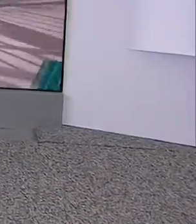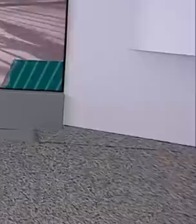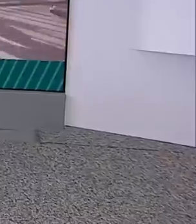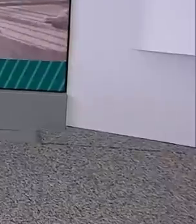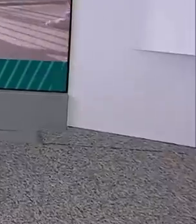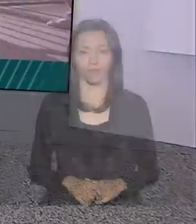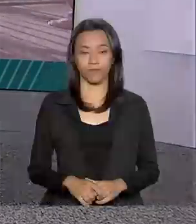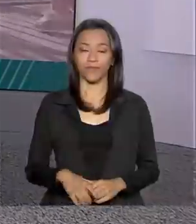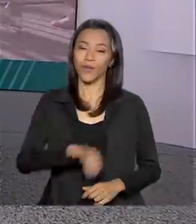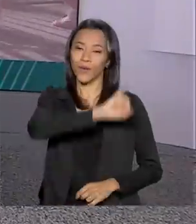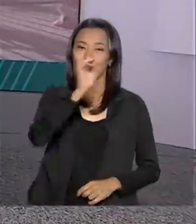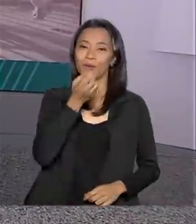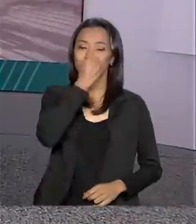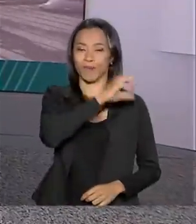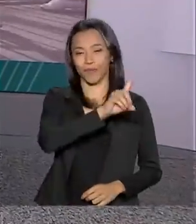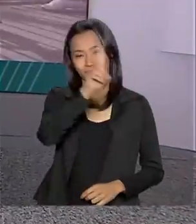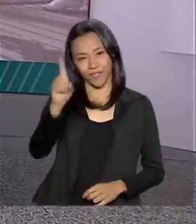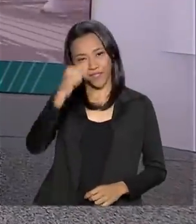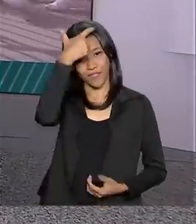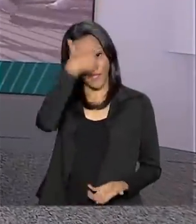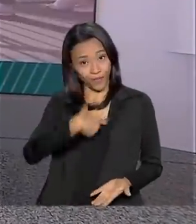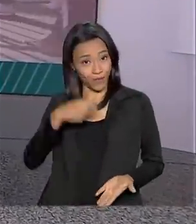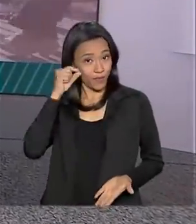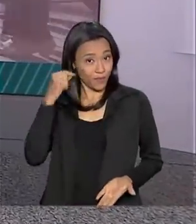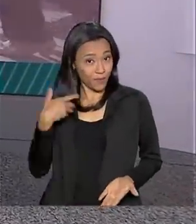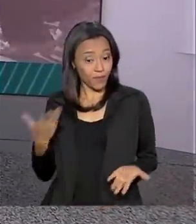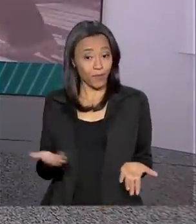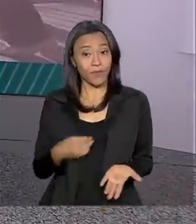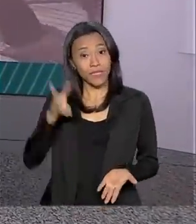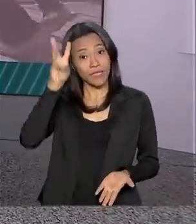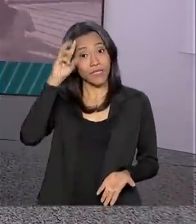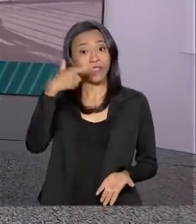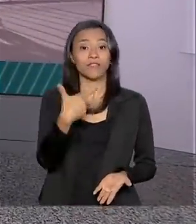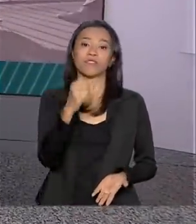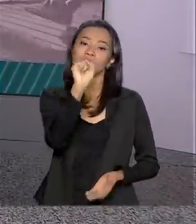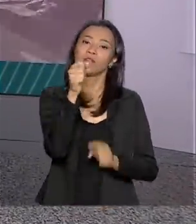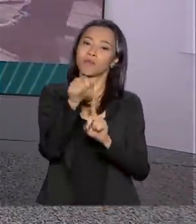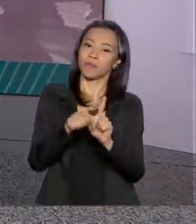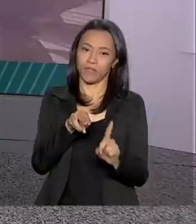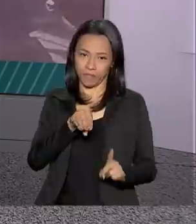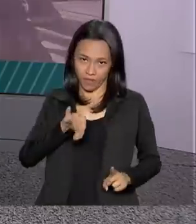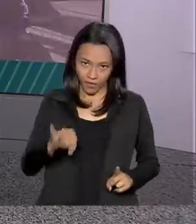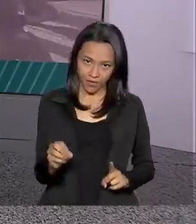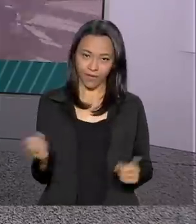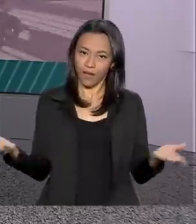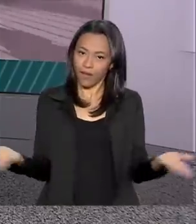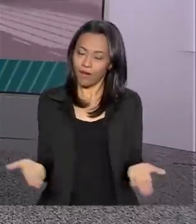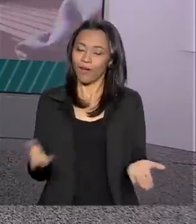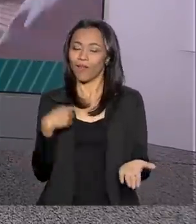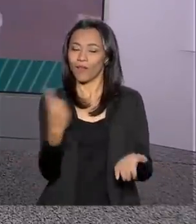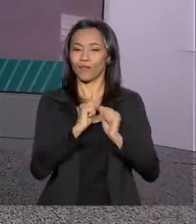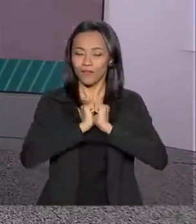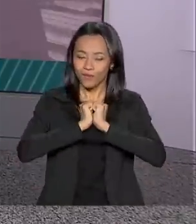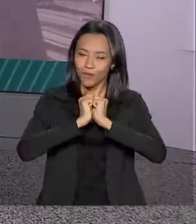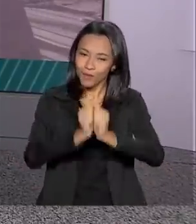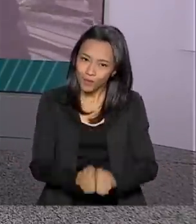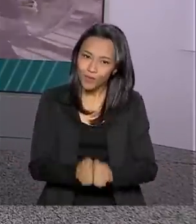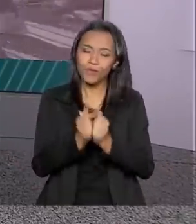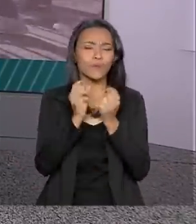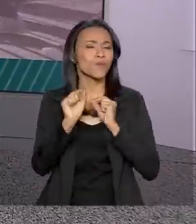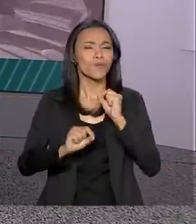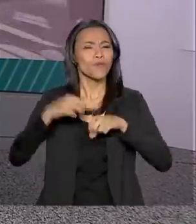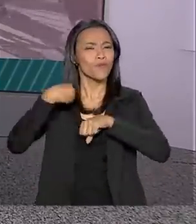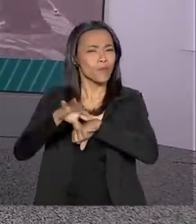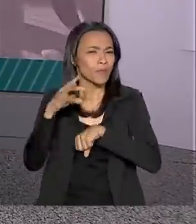Olá, muito bom dia, eu sou Carla Vatier, hoje é terça-feira, 28 de maio. A partir de agora, estamos juntos no Brasil em Dia,